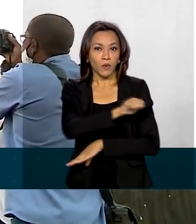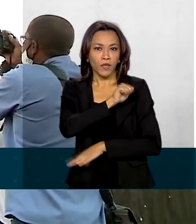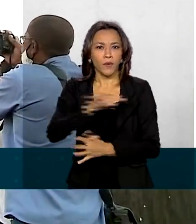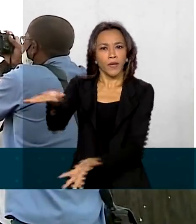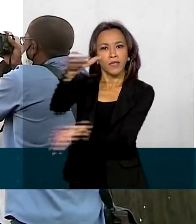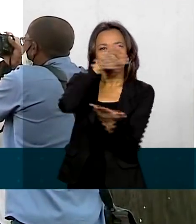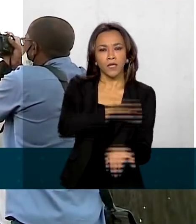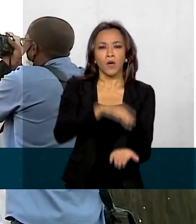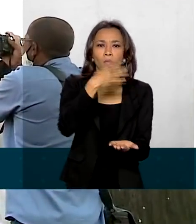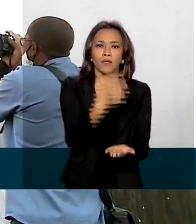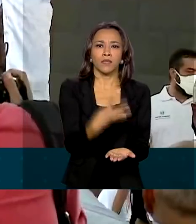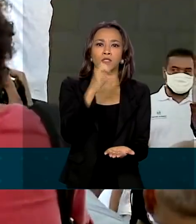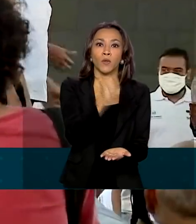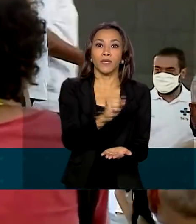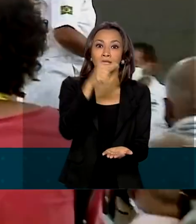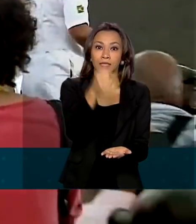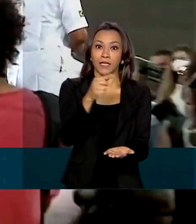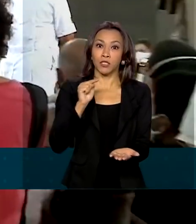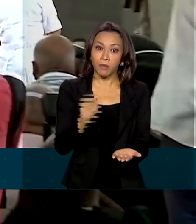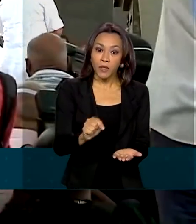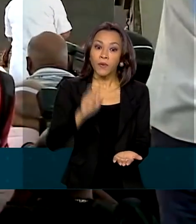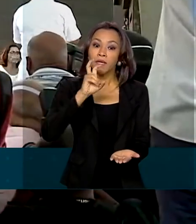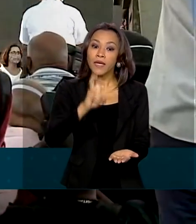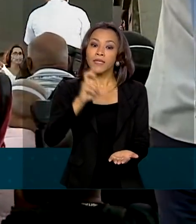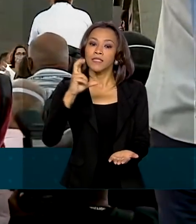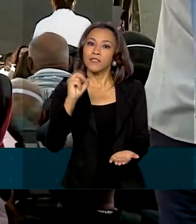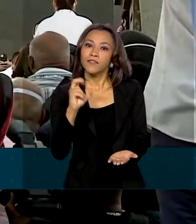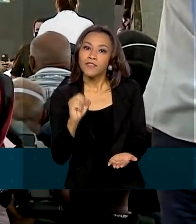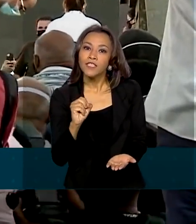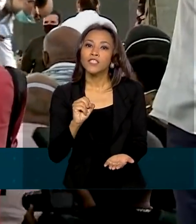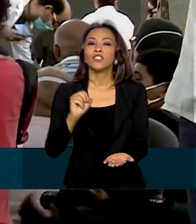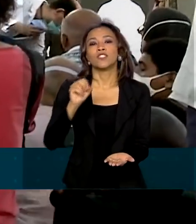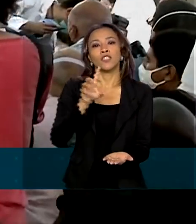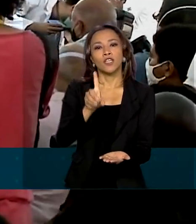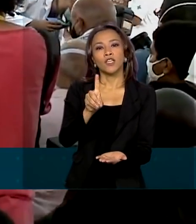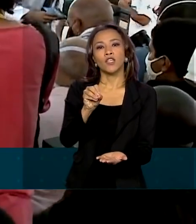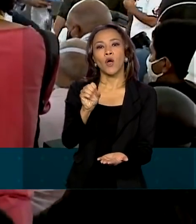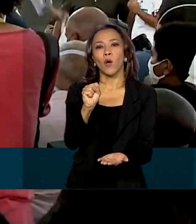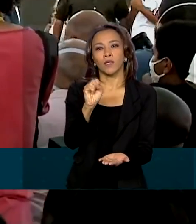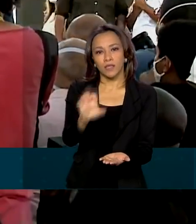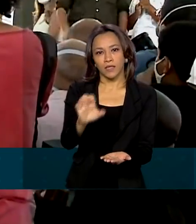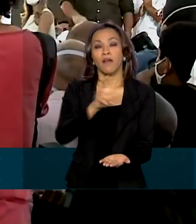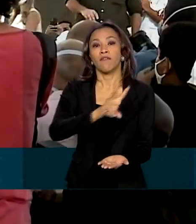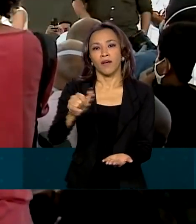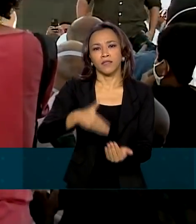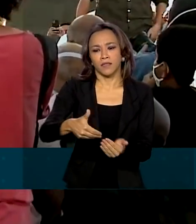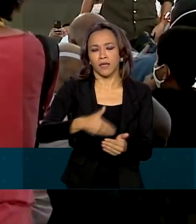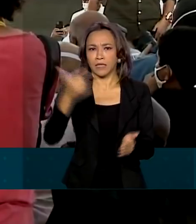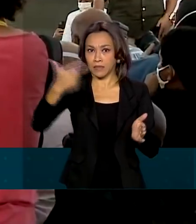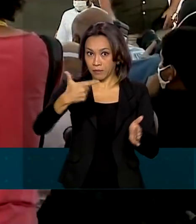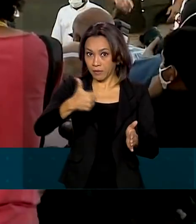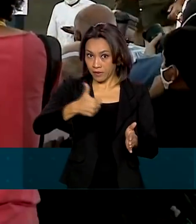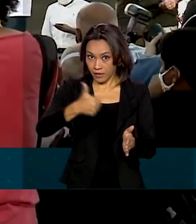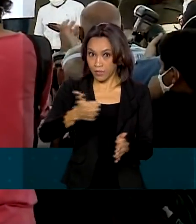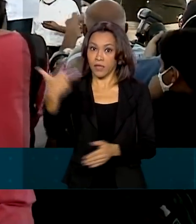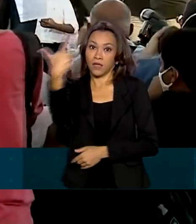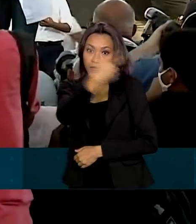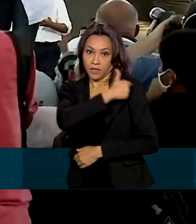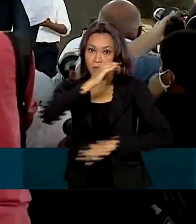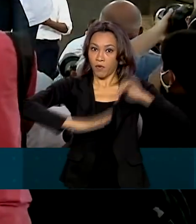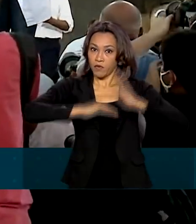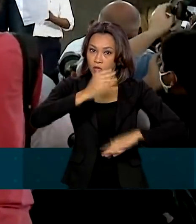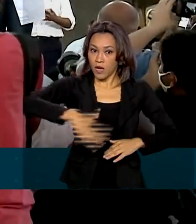487.520 doses. Nessa primeira fase, serão vacinados trabalhadores da saúde que